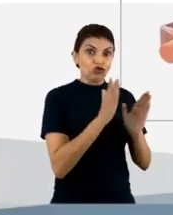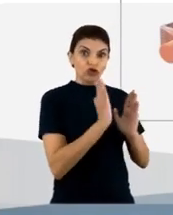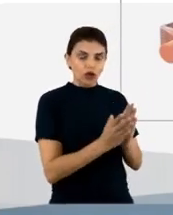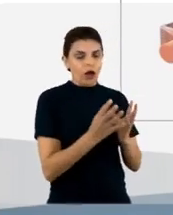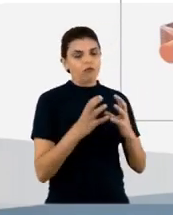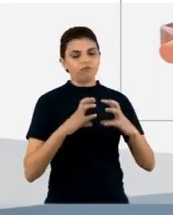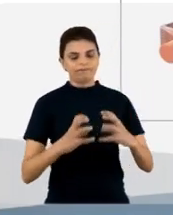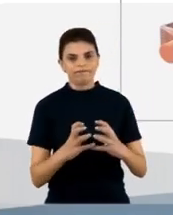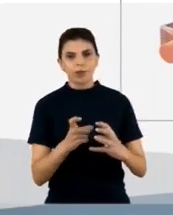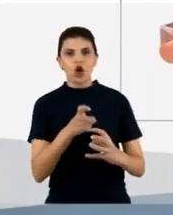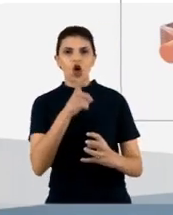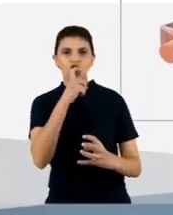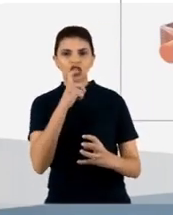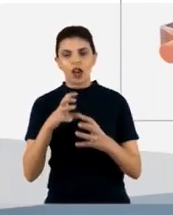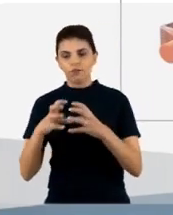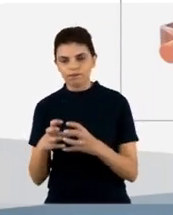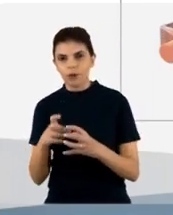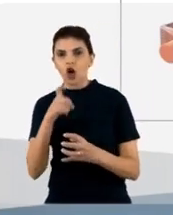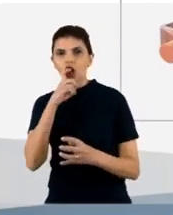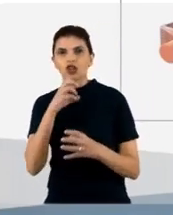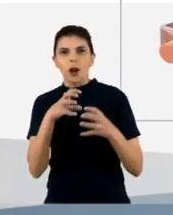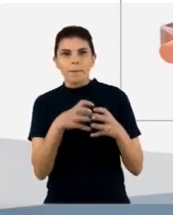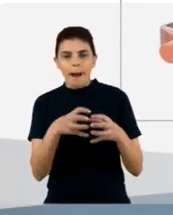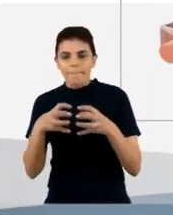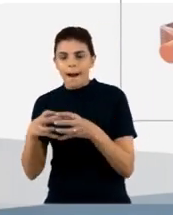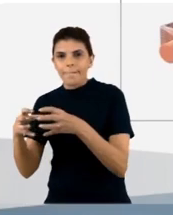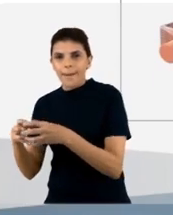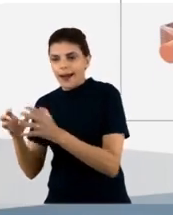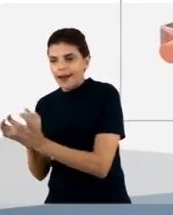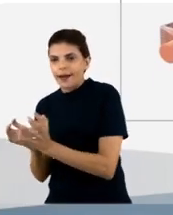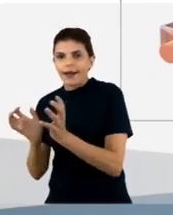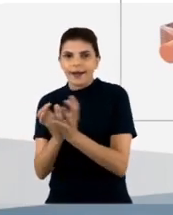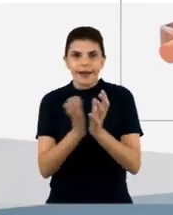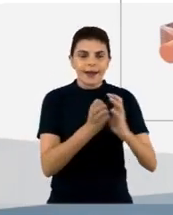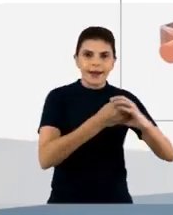para depois realizar a etapa de caracterização.